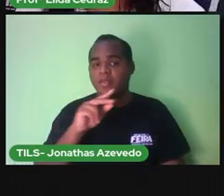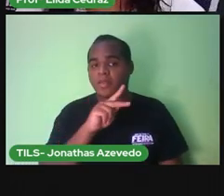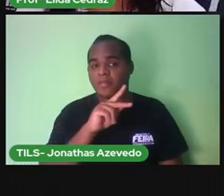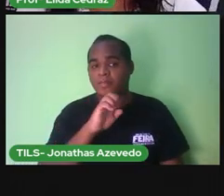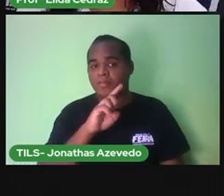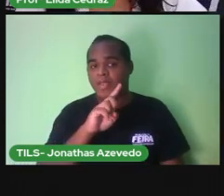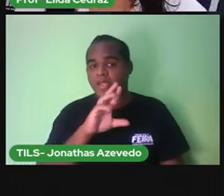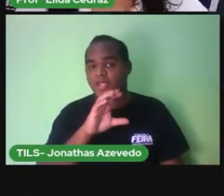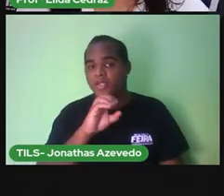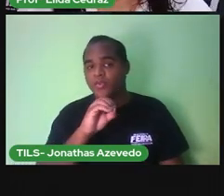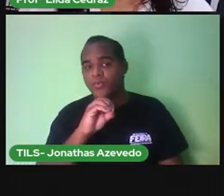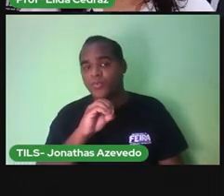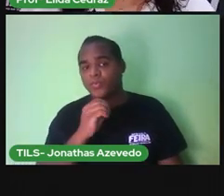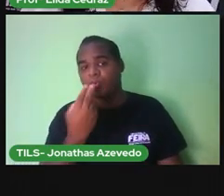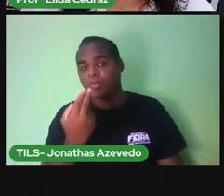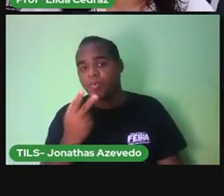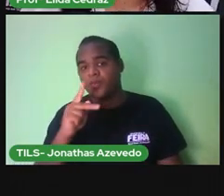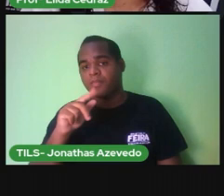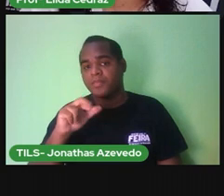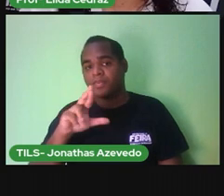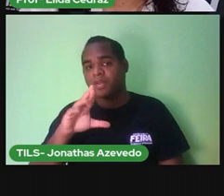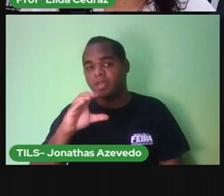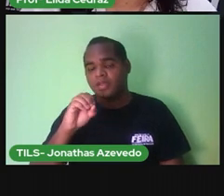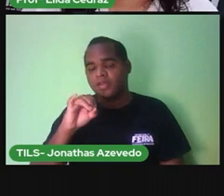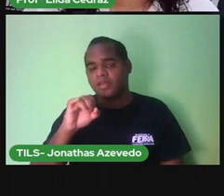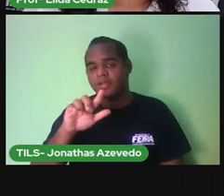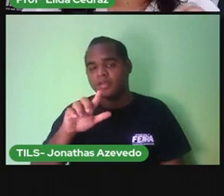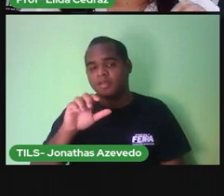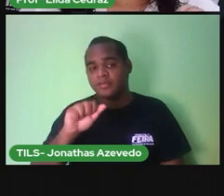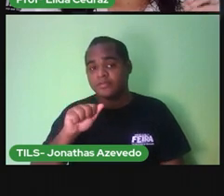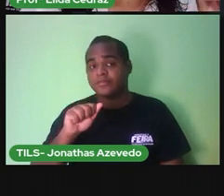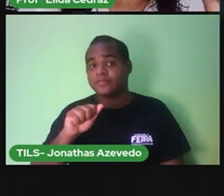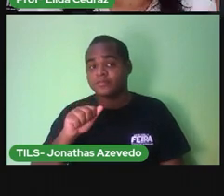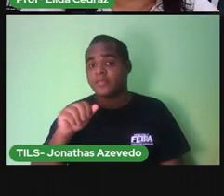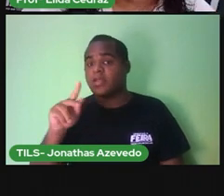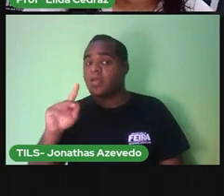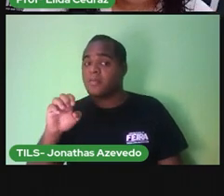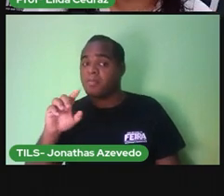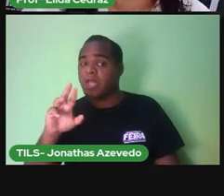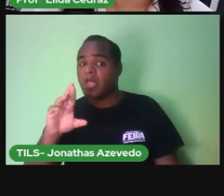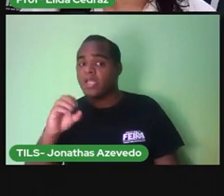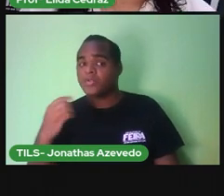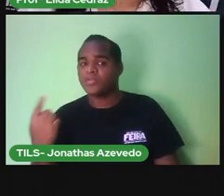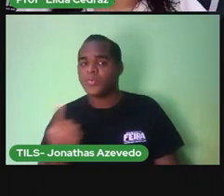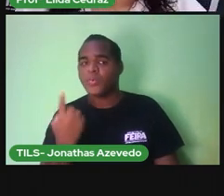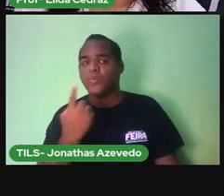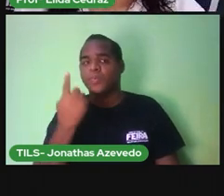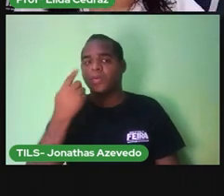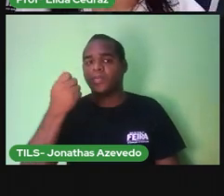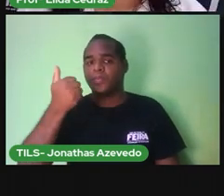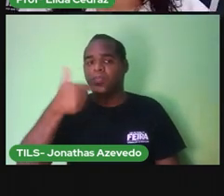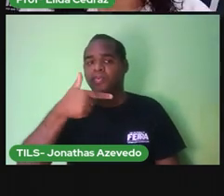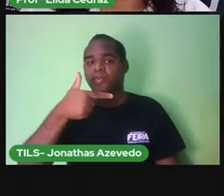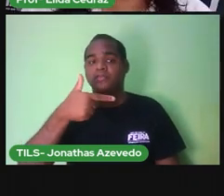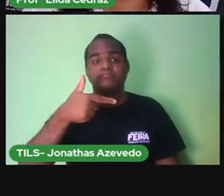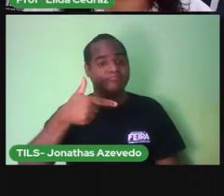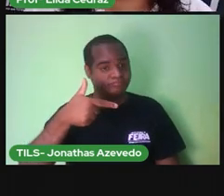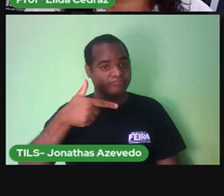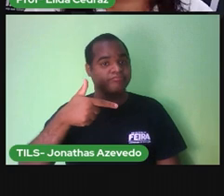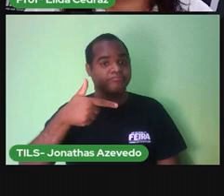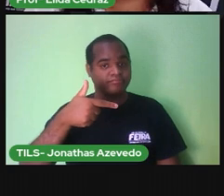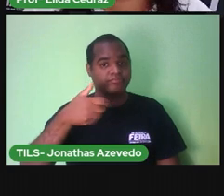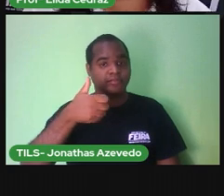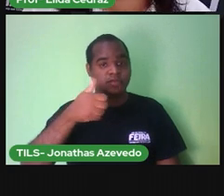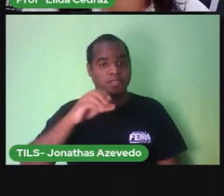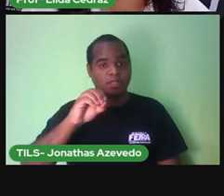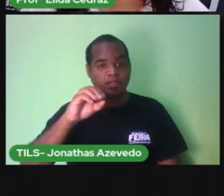Priscila Priscila Pedro é mais alto Do que a Priscila 10